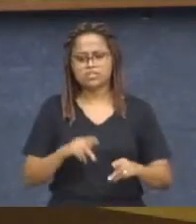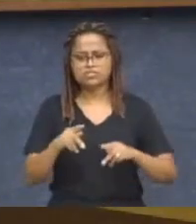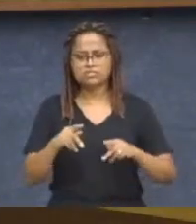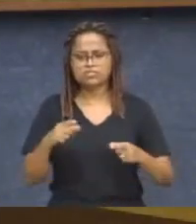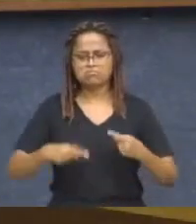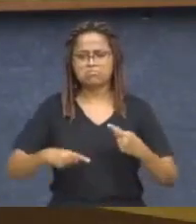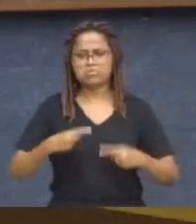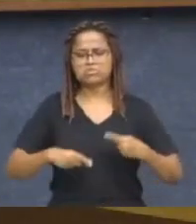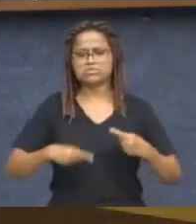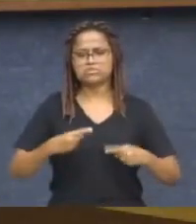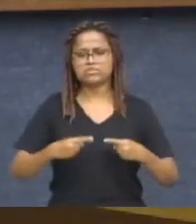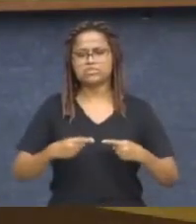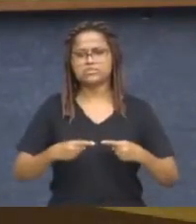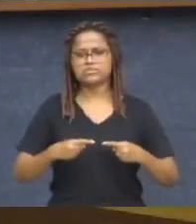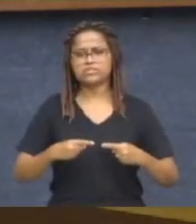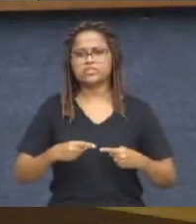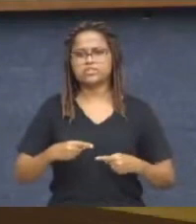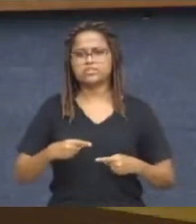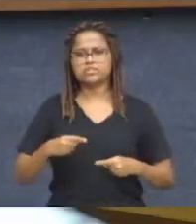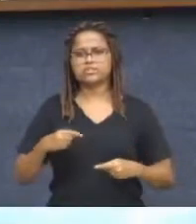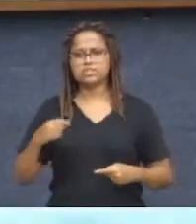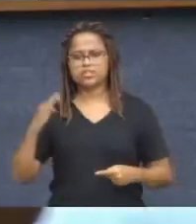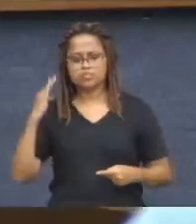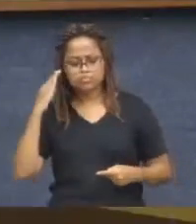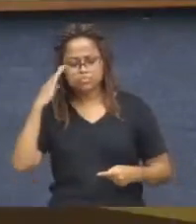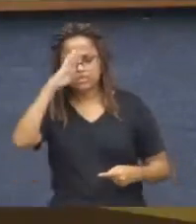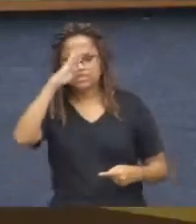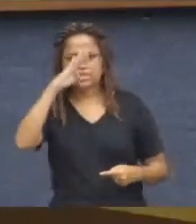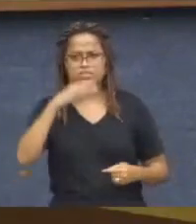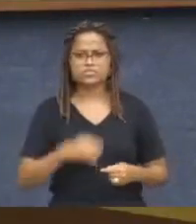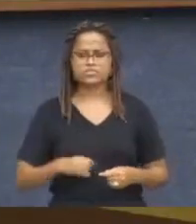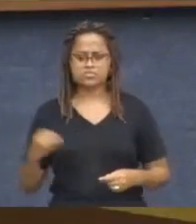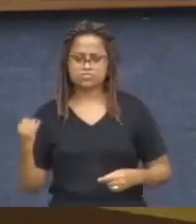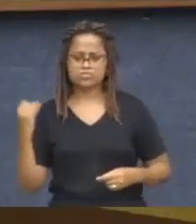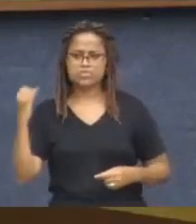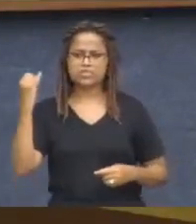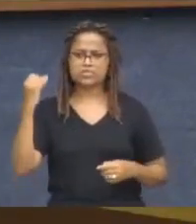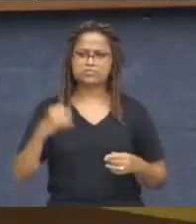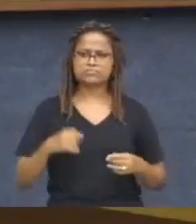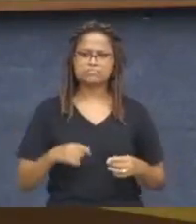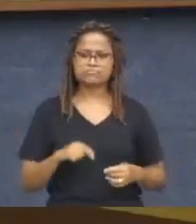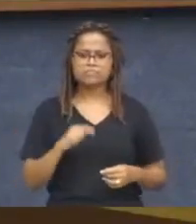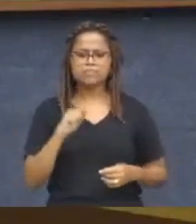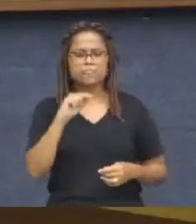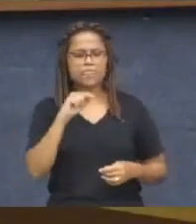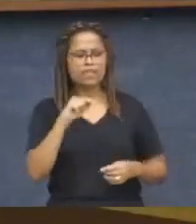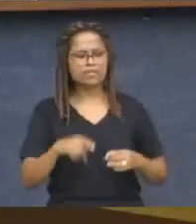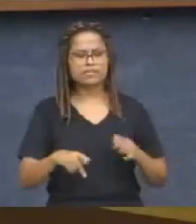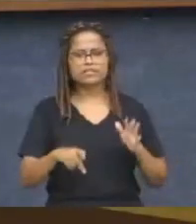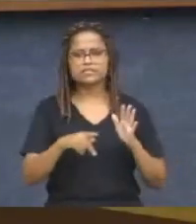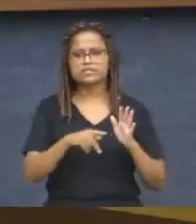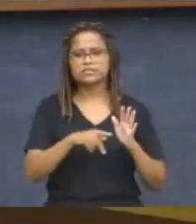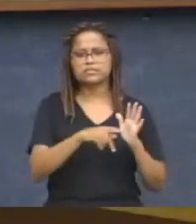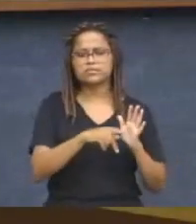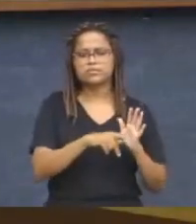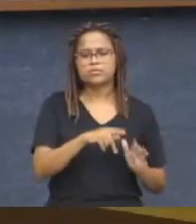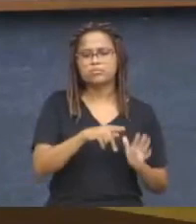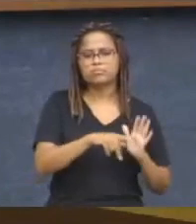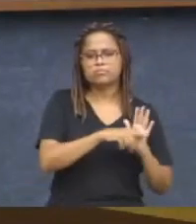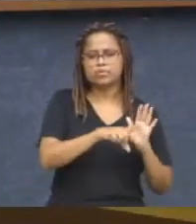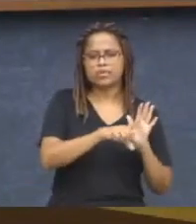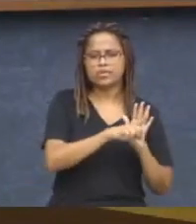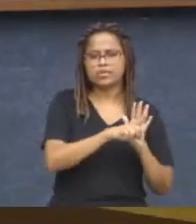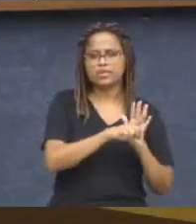renovável tem que ser, sim, prioridade da nossa cidade. Esse PL, presidente Gabriel, é um dos PLs, inclusive,